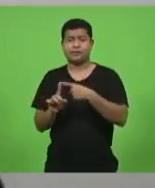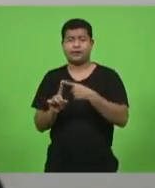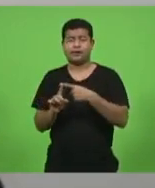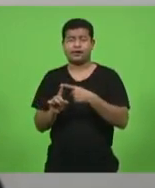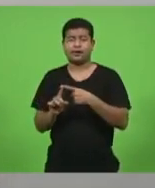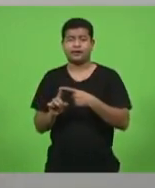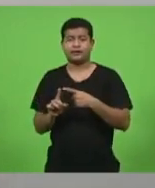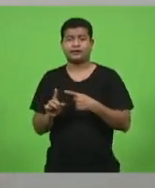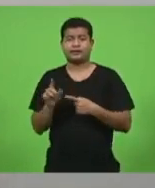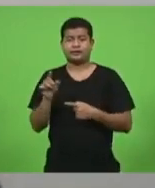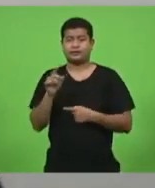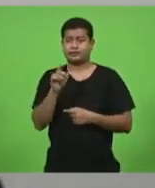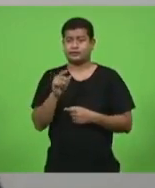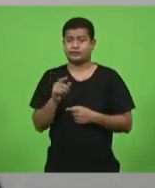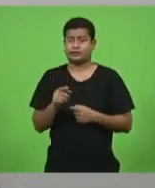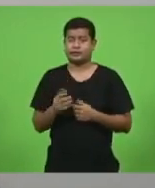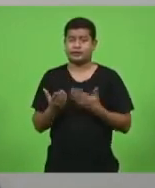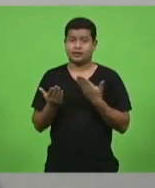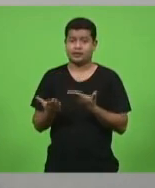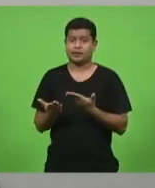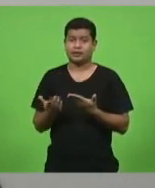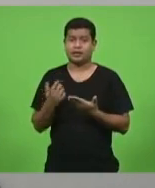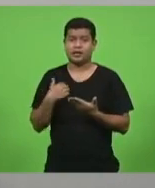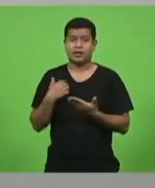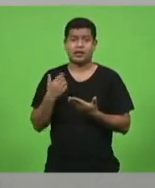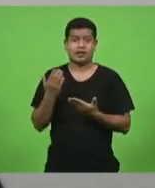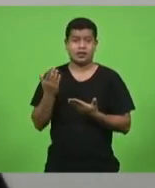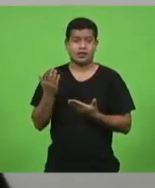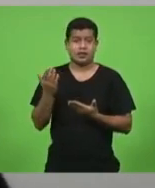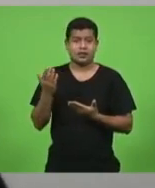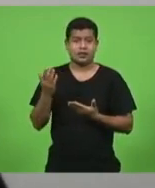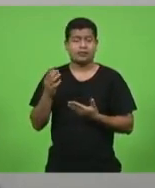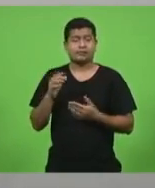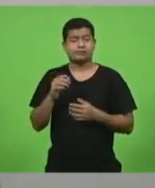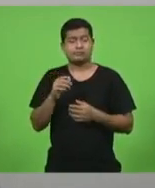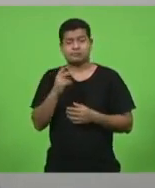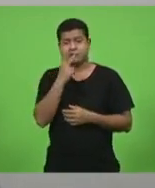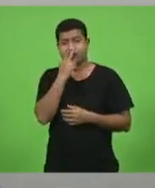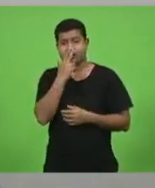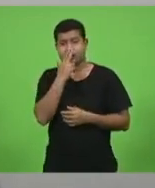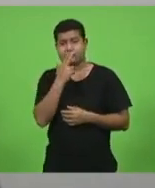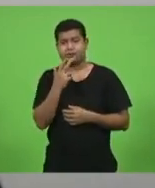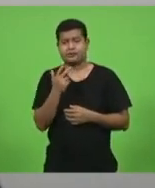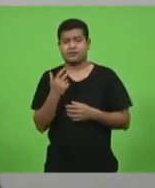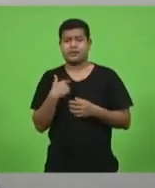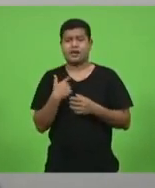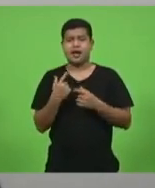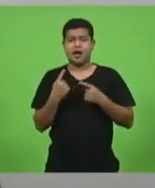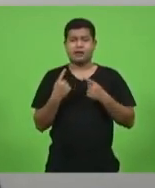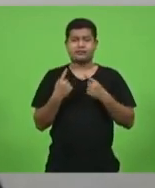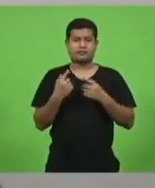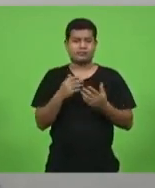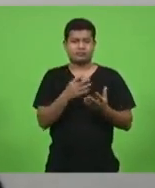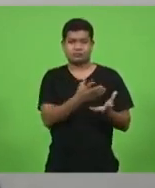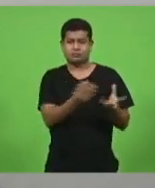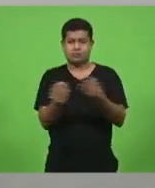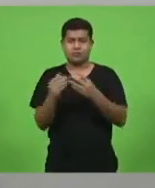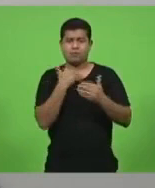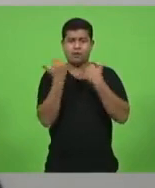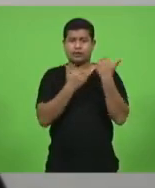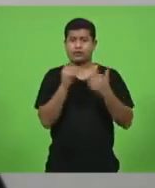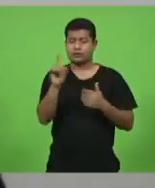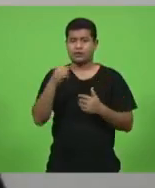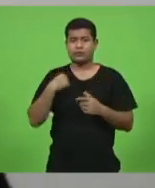mas me parece que infelizmente não por causa do impacto das vítimas mas sim nas pesquisas eleitorais mas a minha